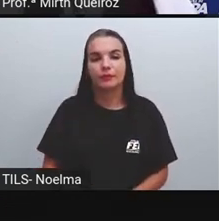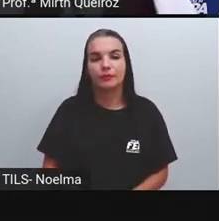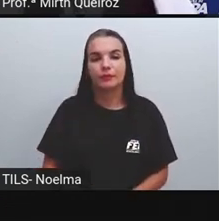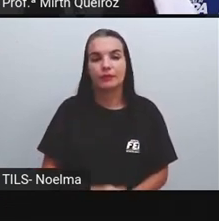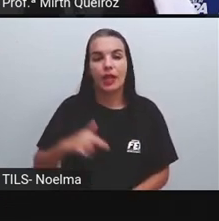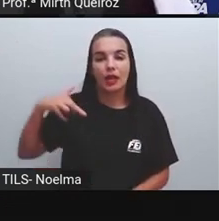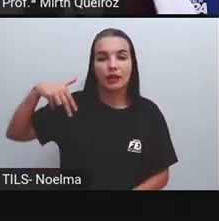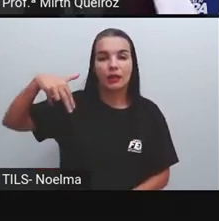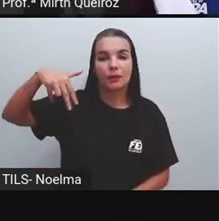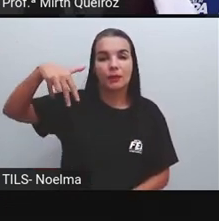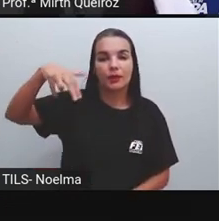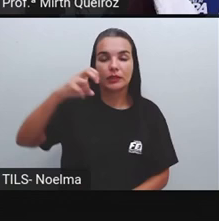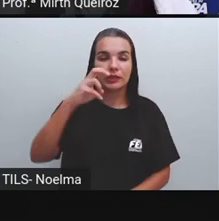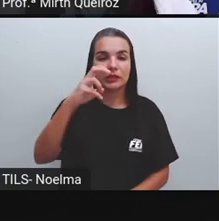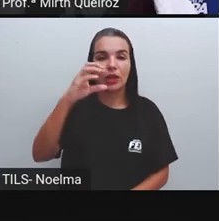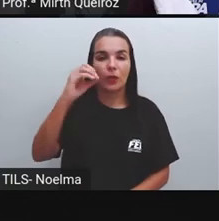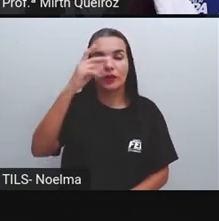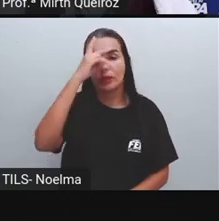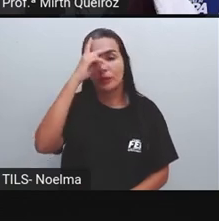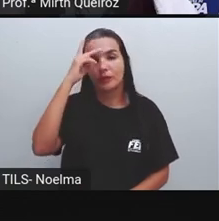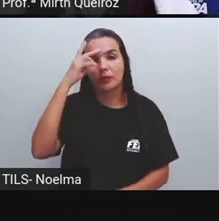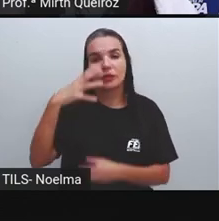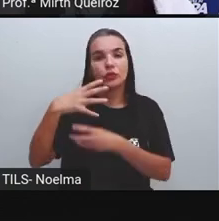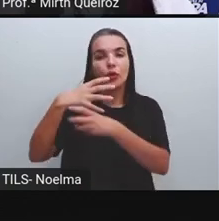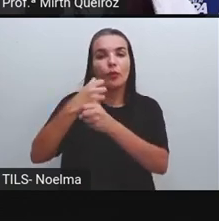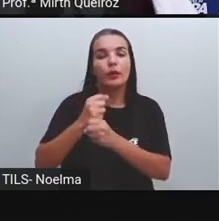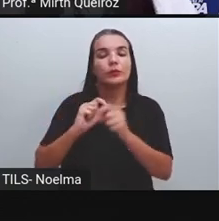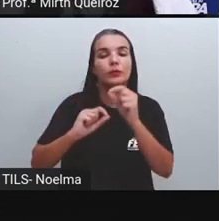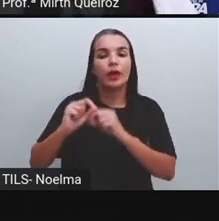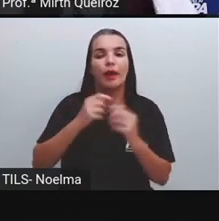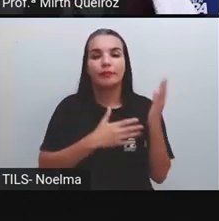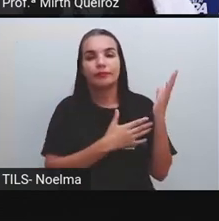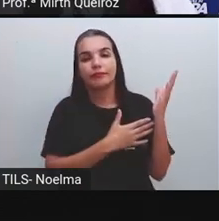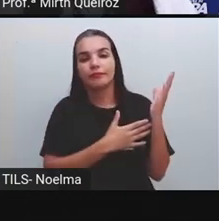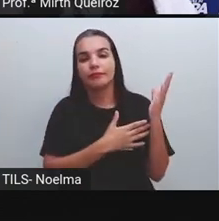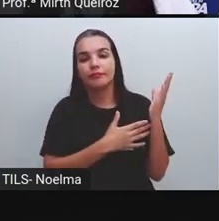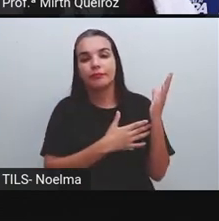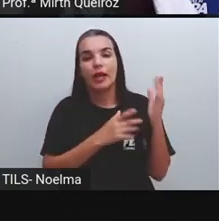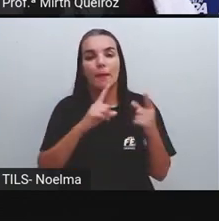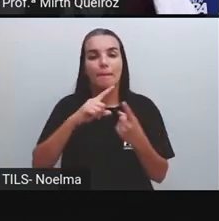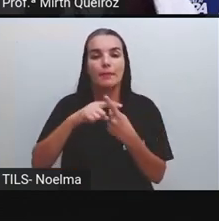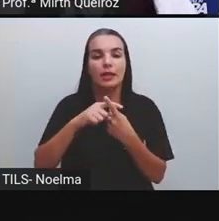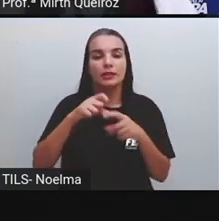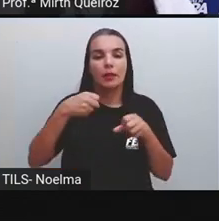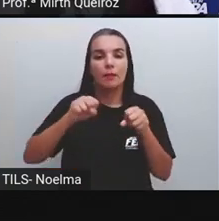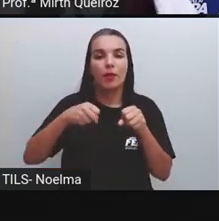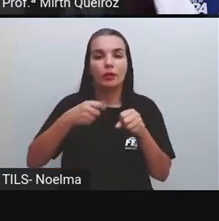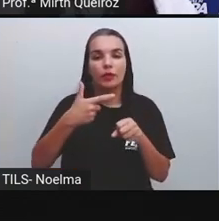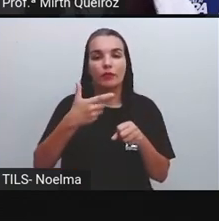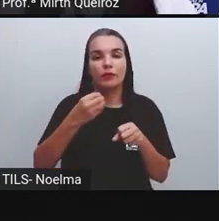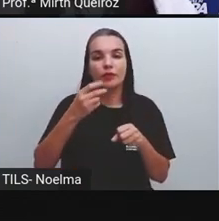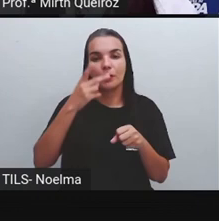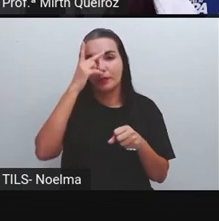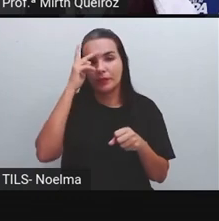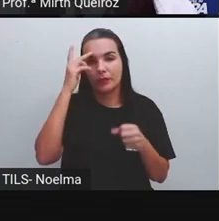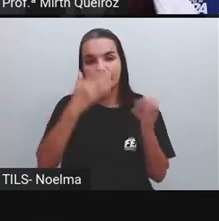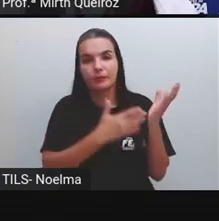a pé, 50 pessoas, e de moto, 20 pessoas.